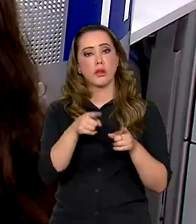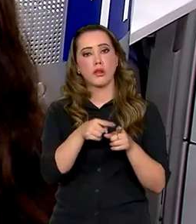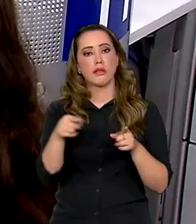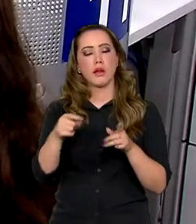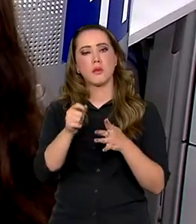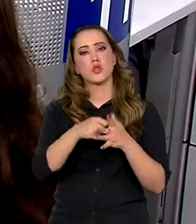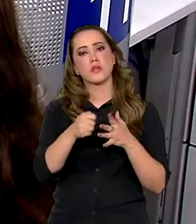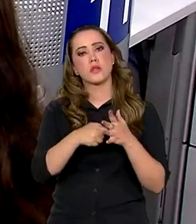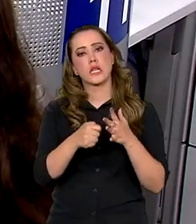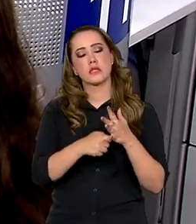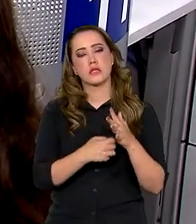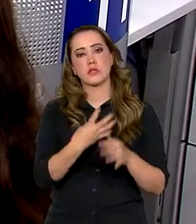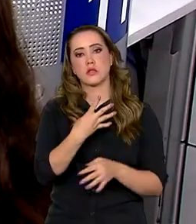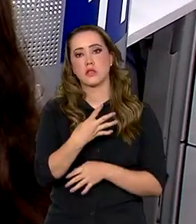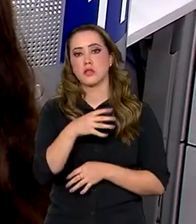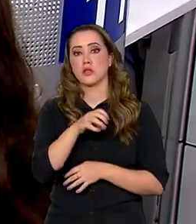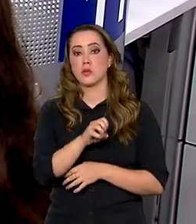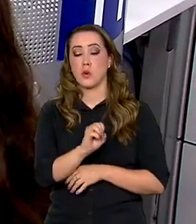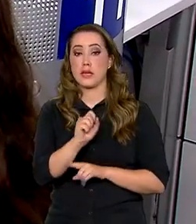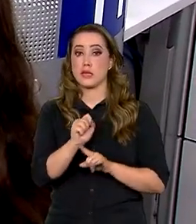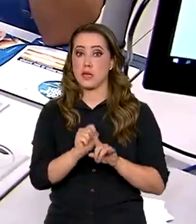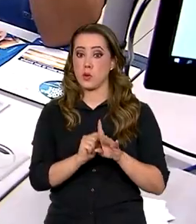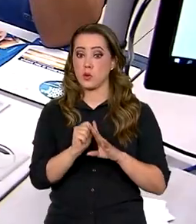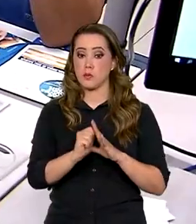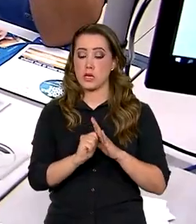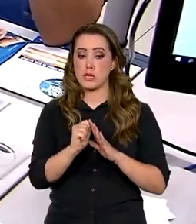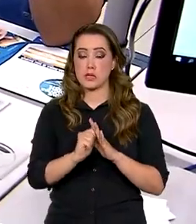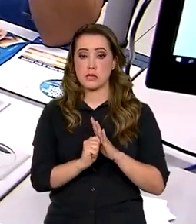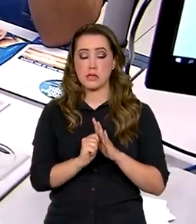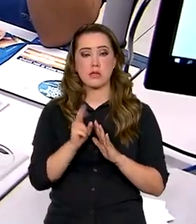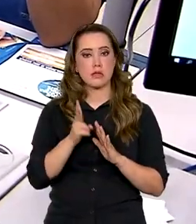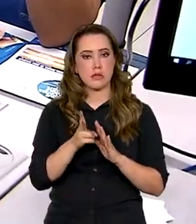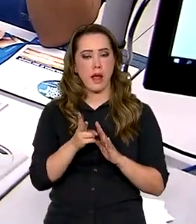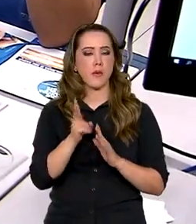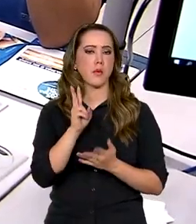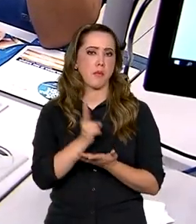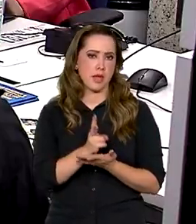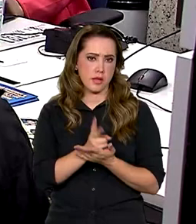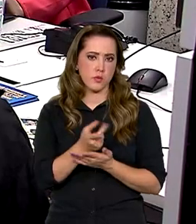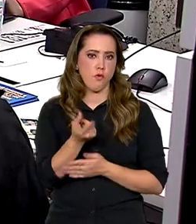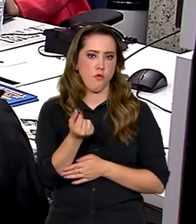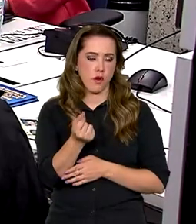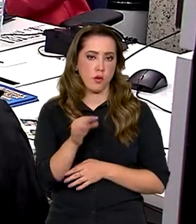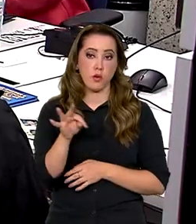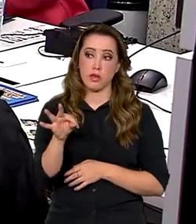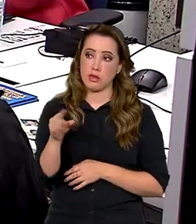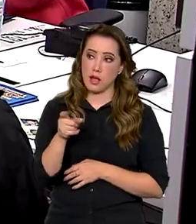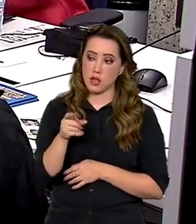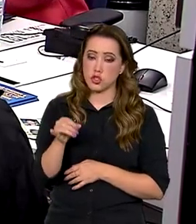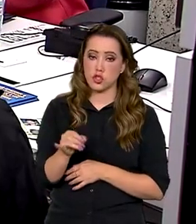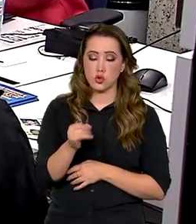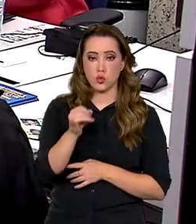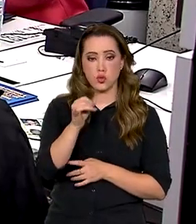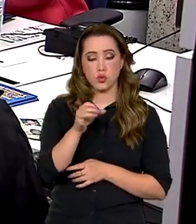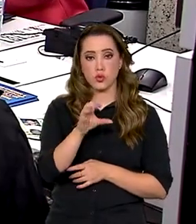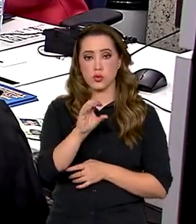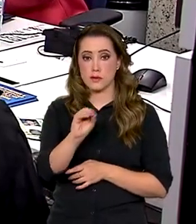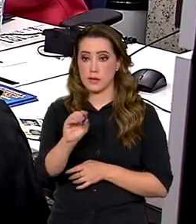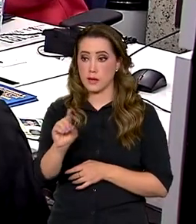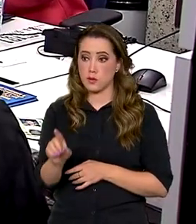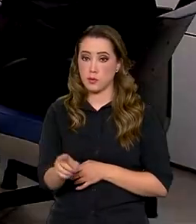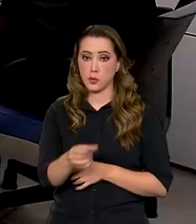financiamento de 48 meses, em parcelas fixas, além de taxas a partir de 0